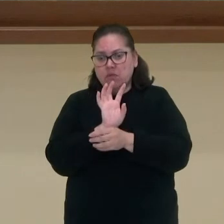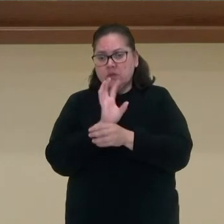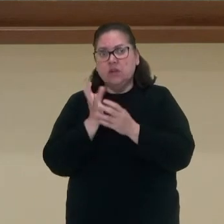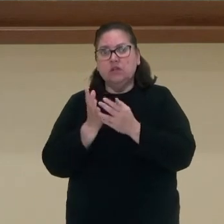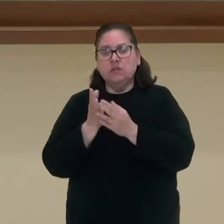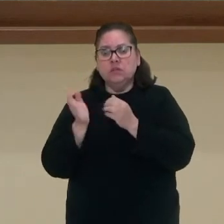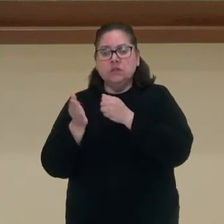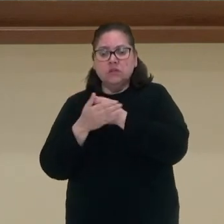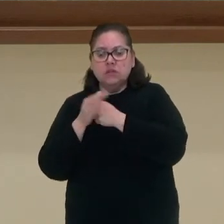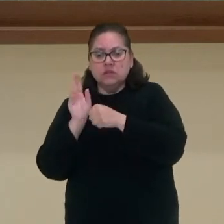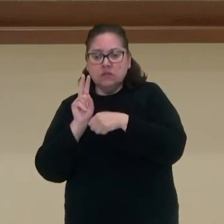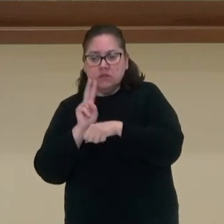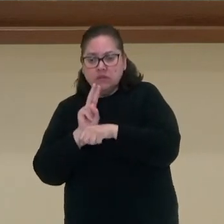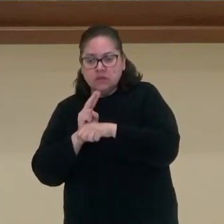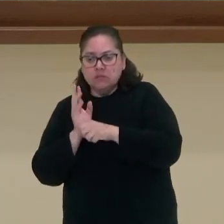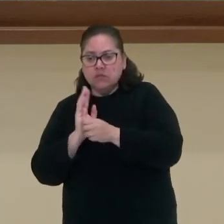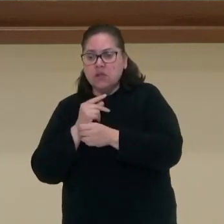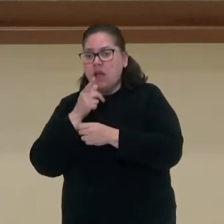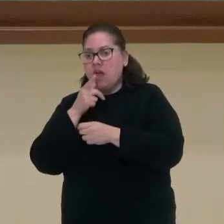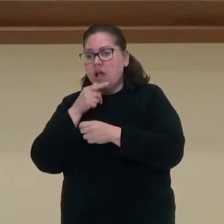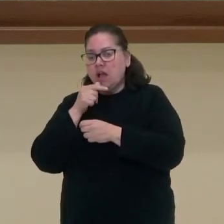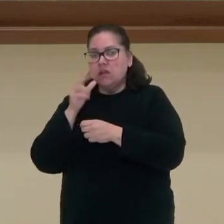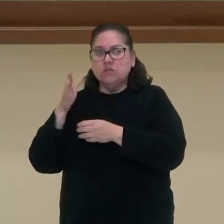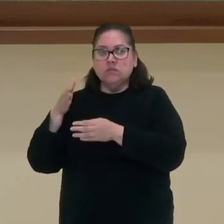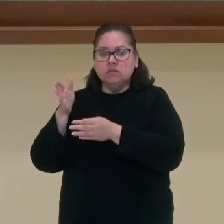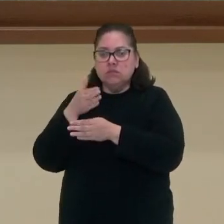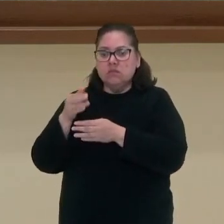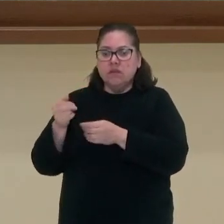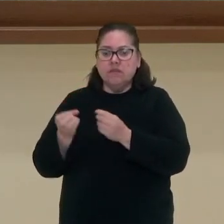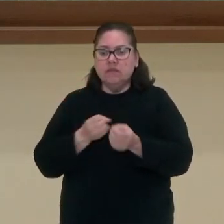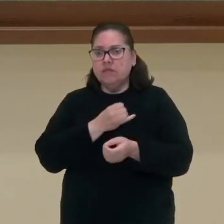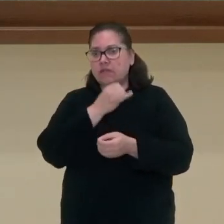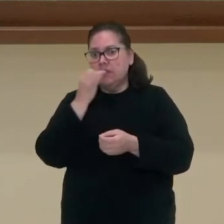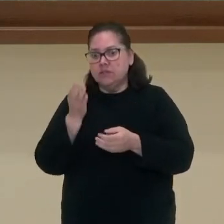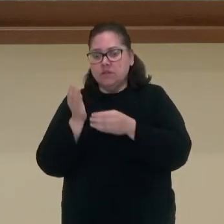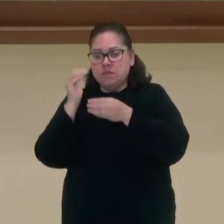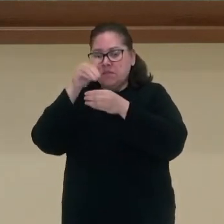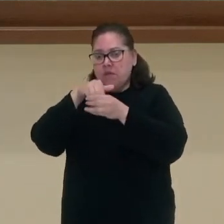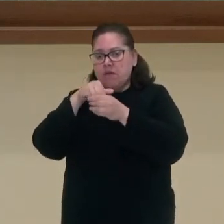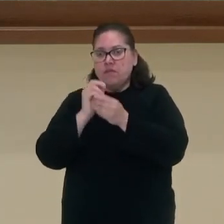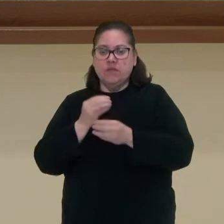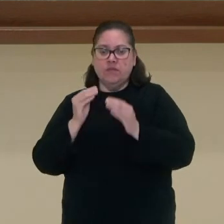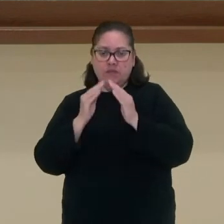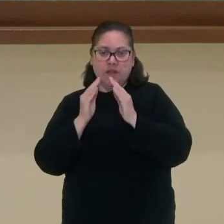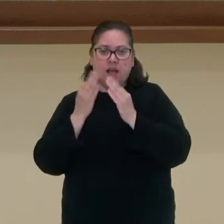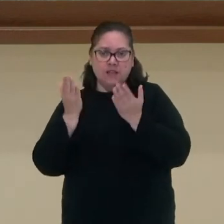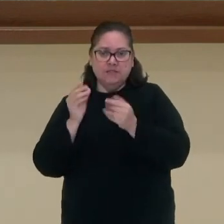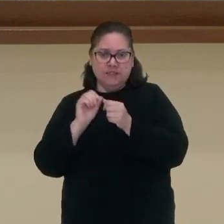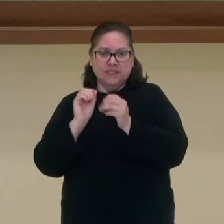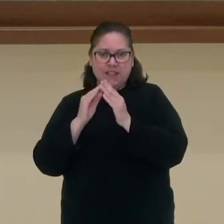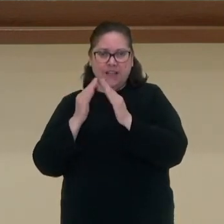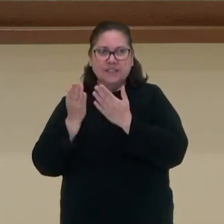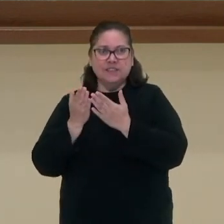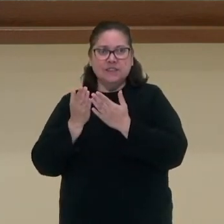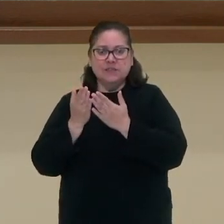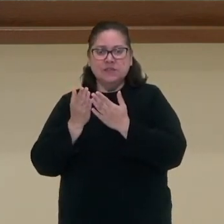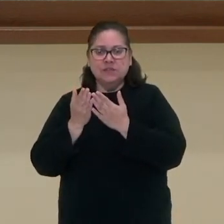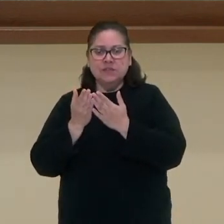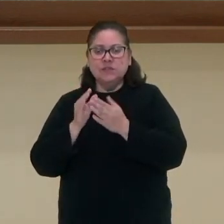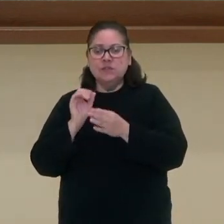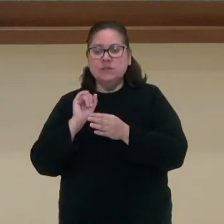abrigo para espécies aquáticas, né? Então, existem vários seres que acabam morando ali dentro das esponjas. São